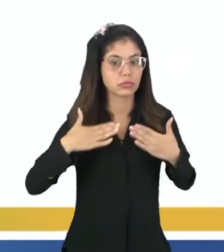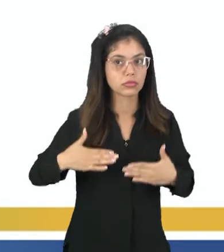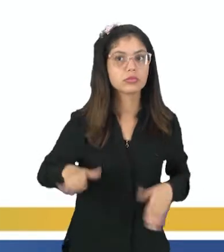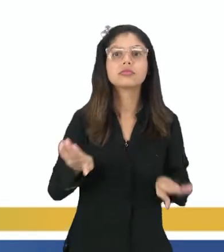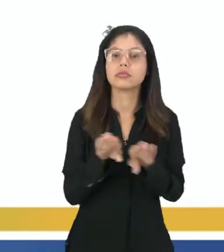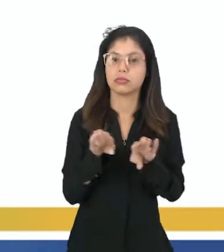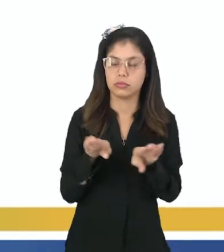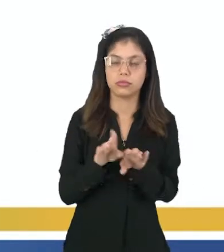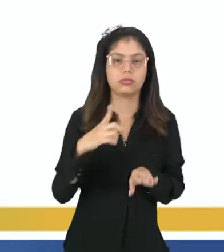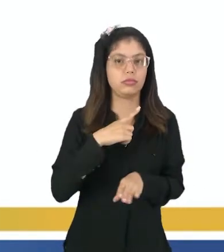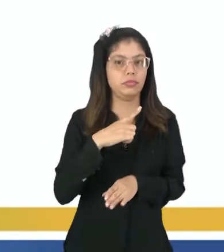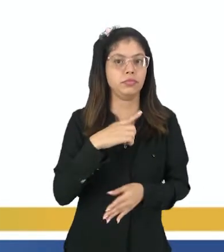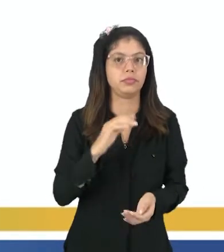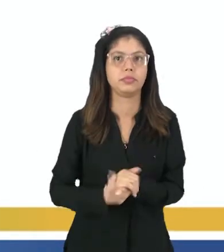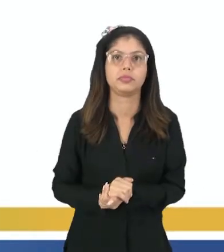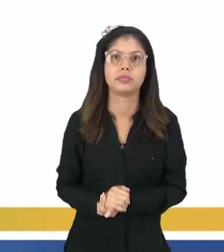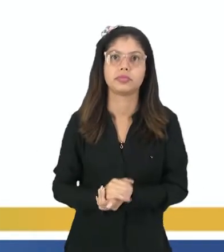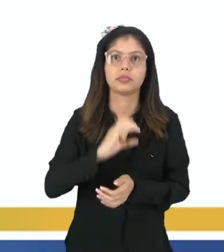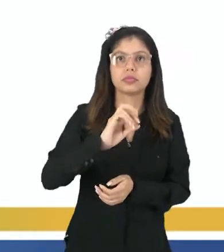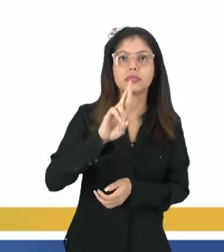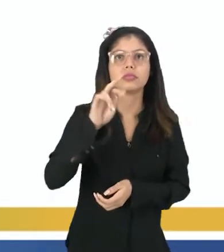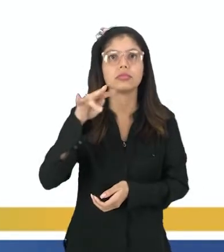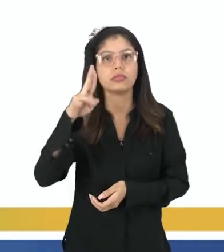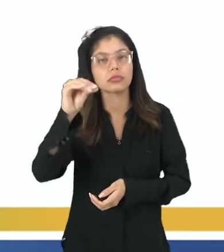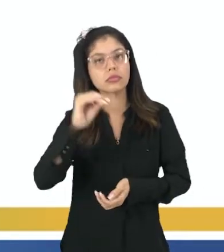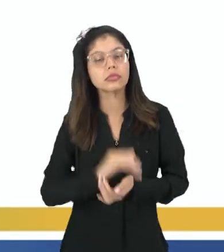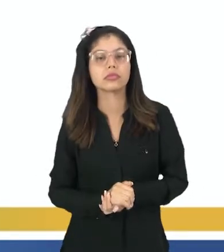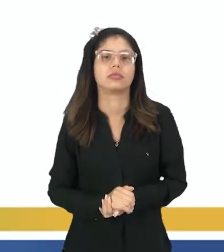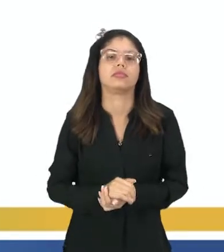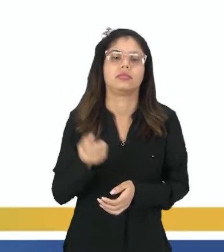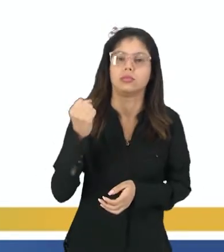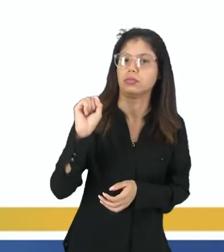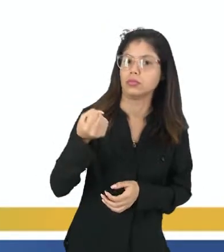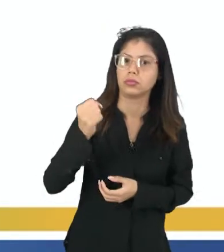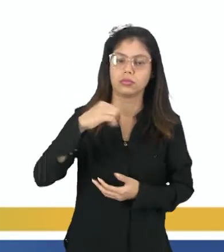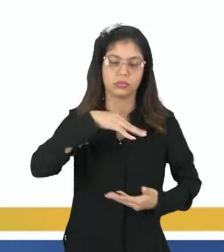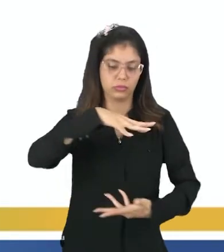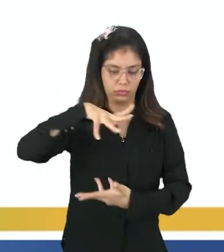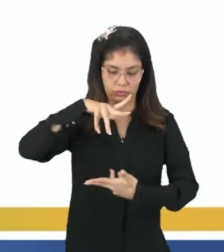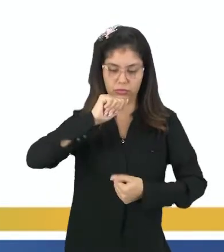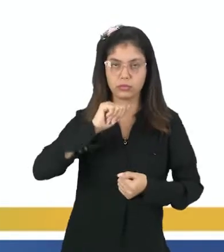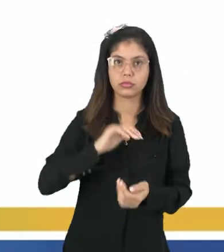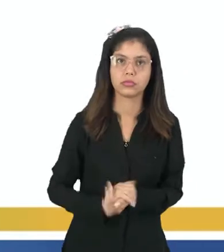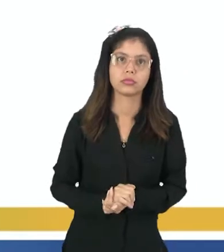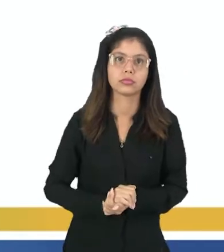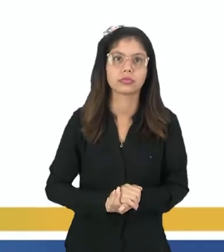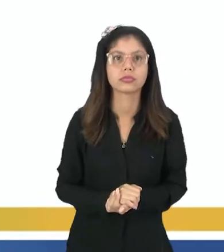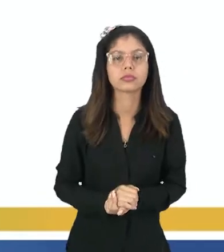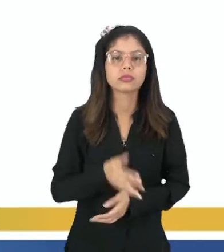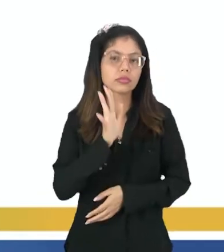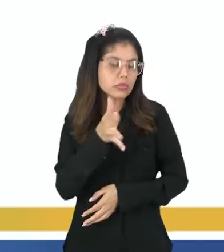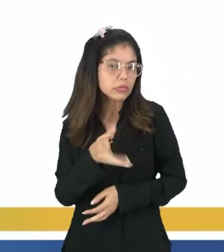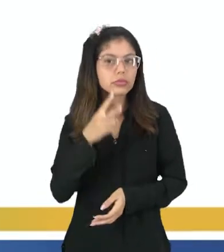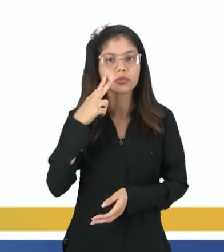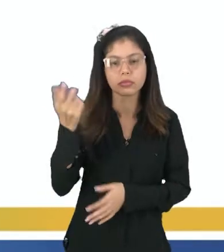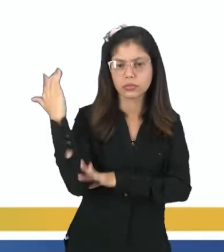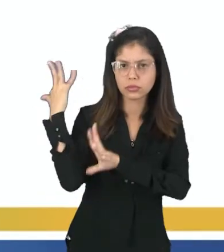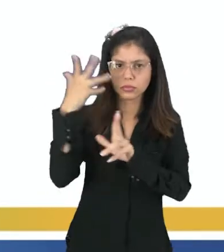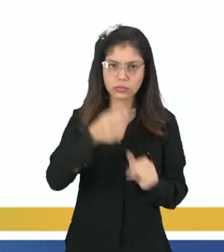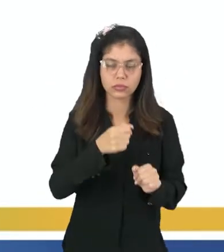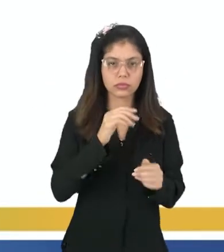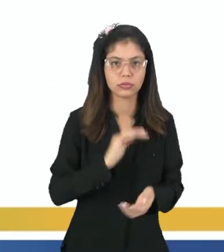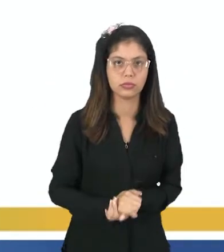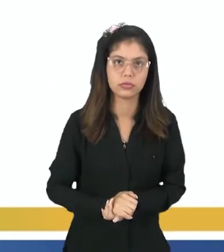podem estar orbitando aí o Sol. Nós temos aí os oito planetas, incluindo o planeta Terra. Já já a gente vai relembrar